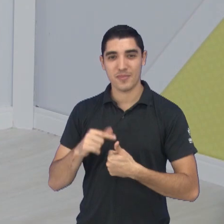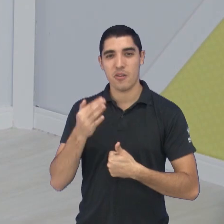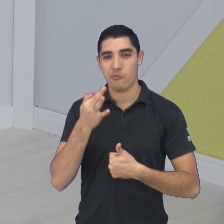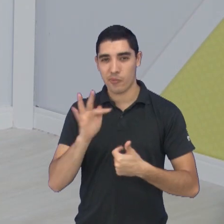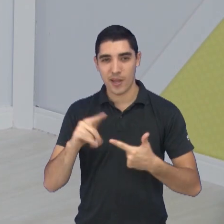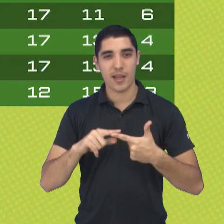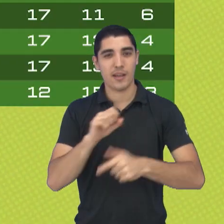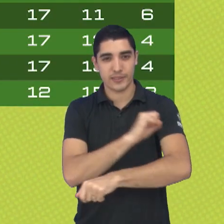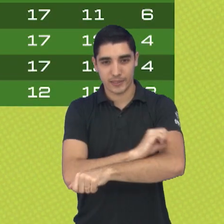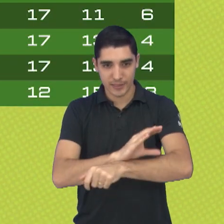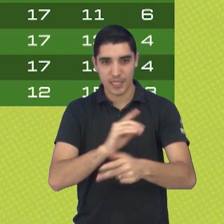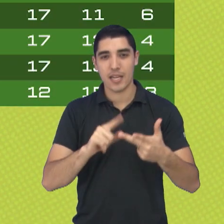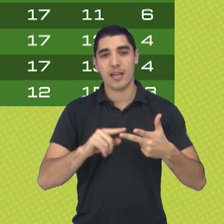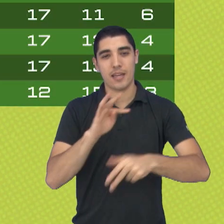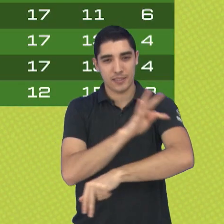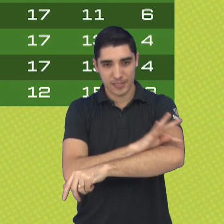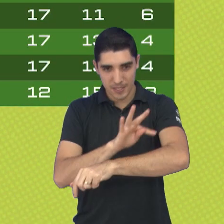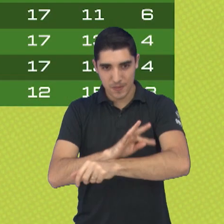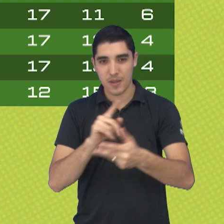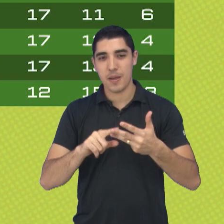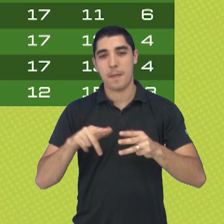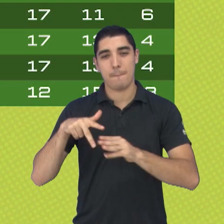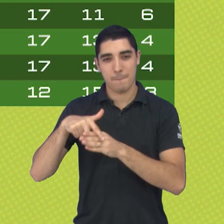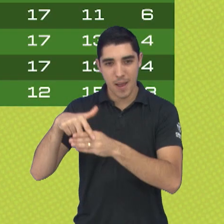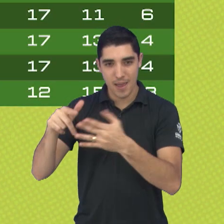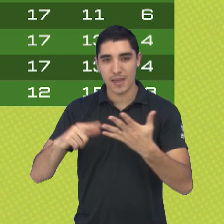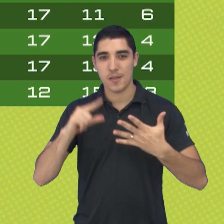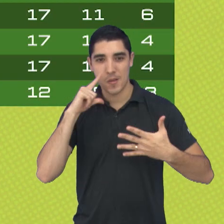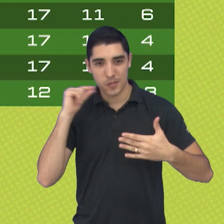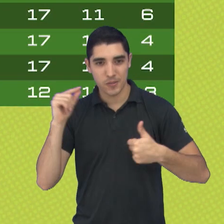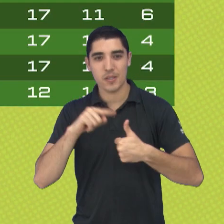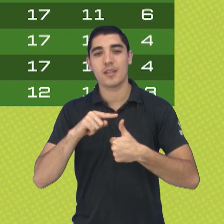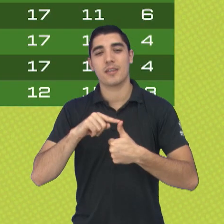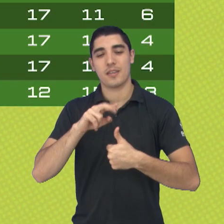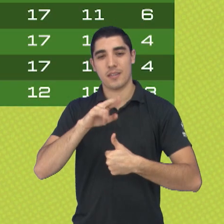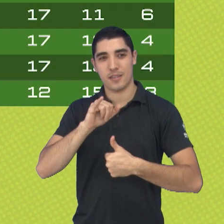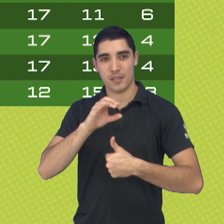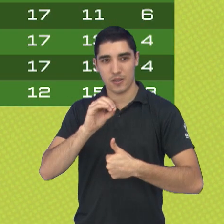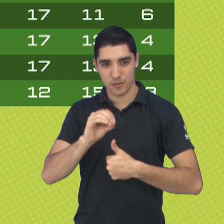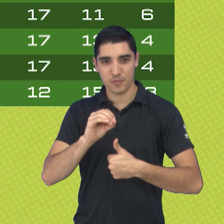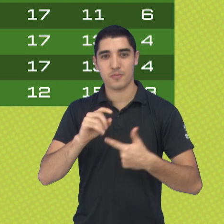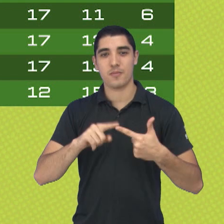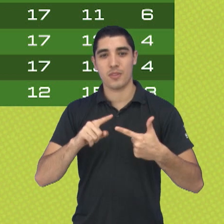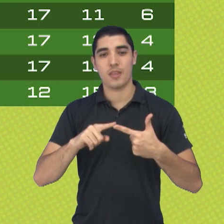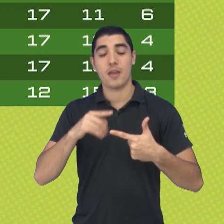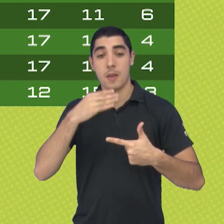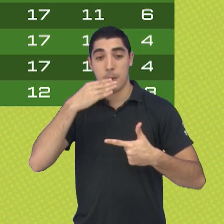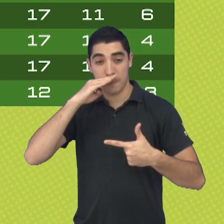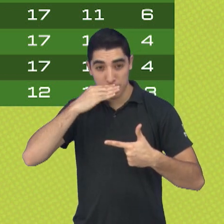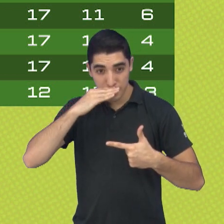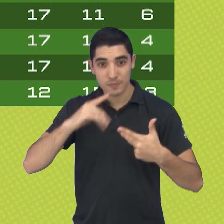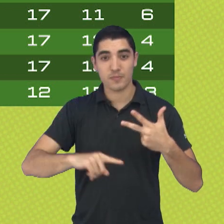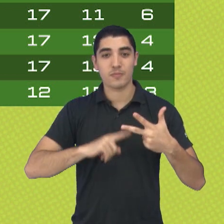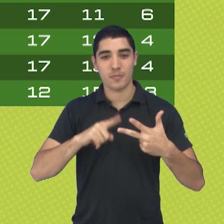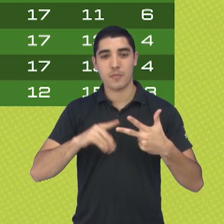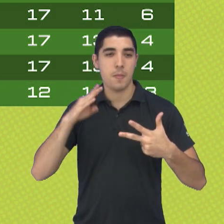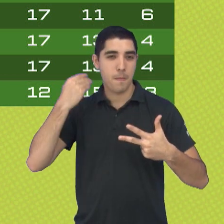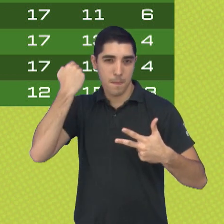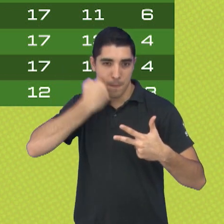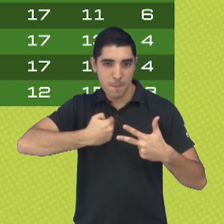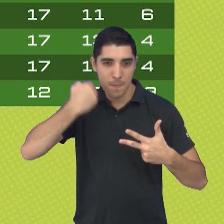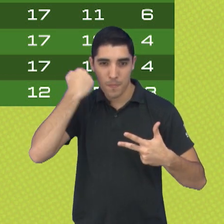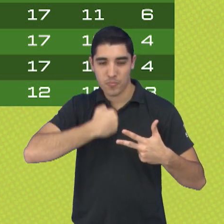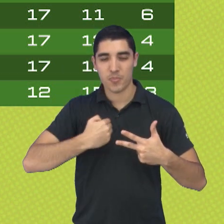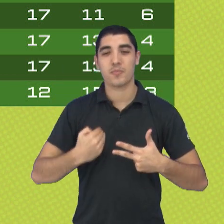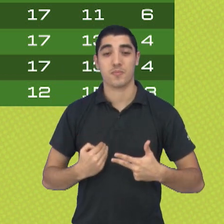Francana, São Carlinhos, Taquaritinga, Barretos, 15 de Jaú, Rio Branco, SCA Brasil, 100 e Max Sando. Classificou em União Barbarense, os oito classificados na próxima fase de